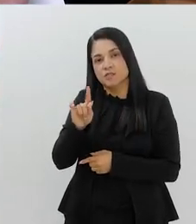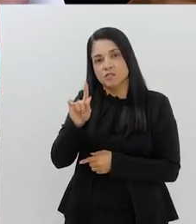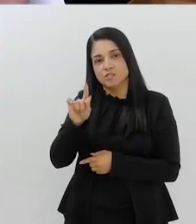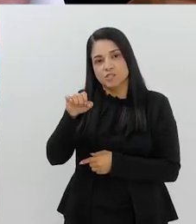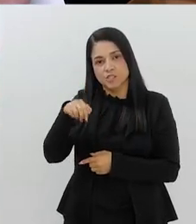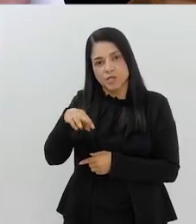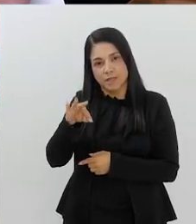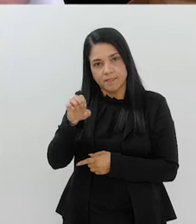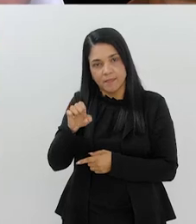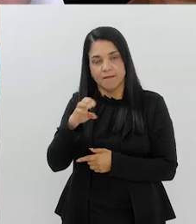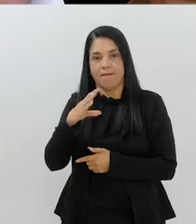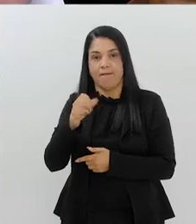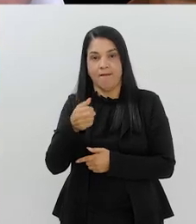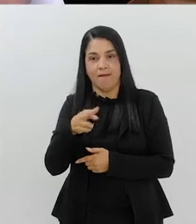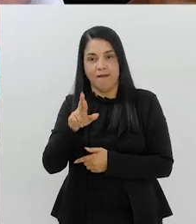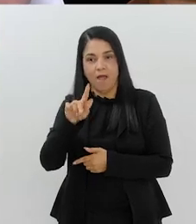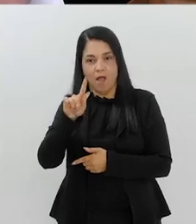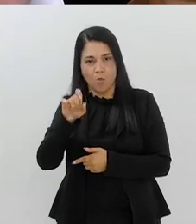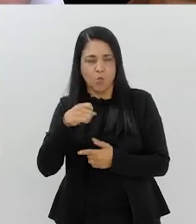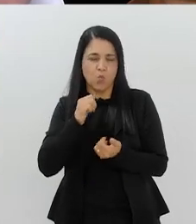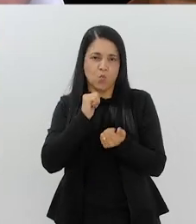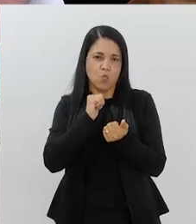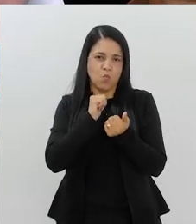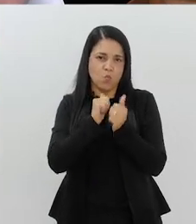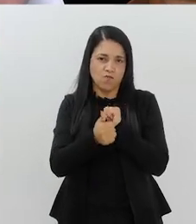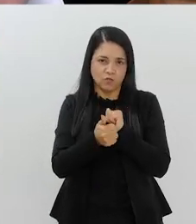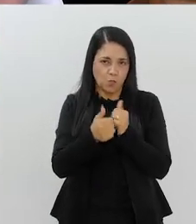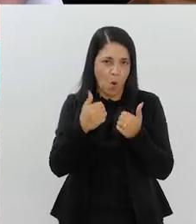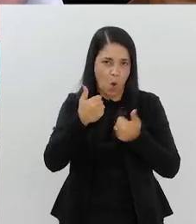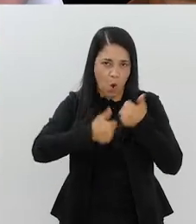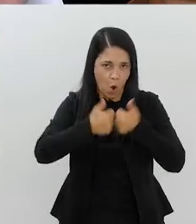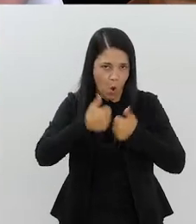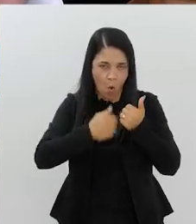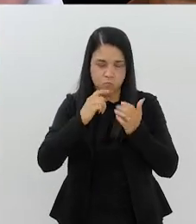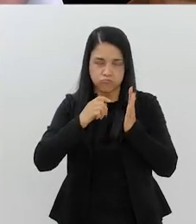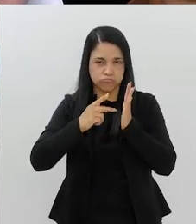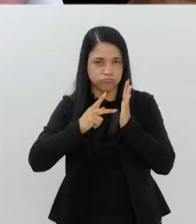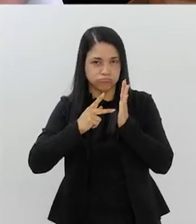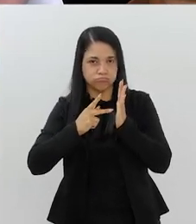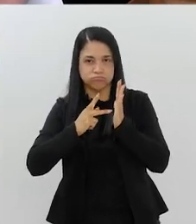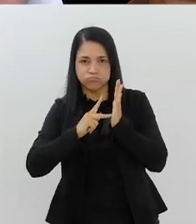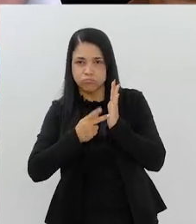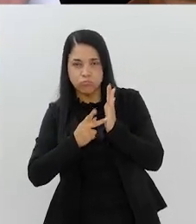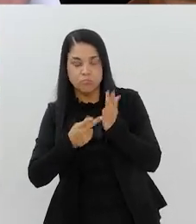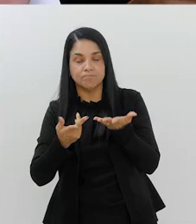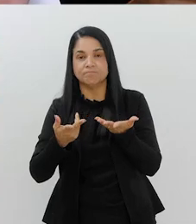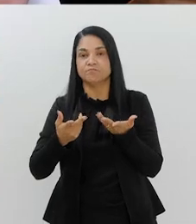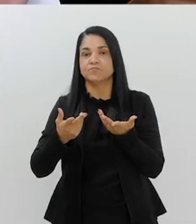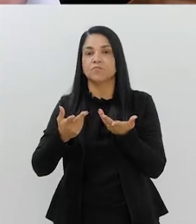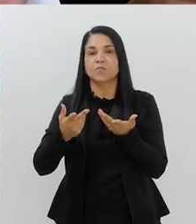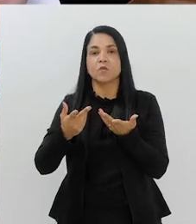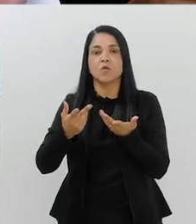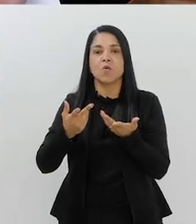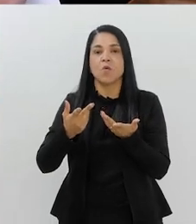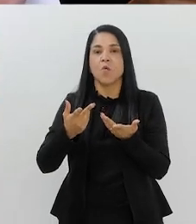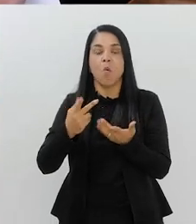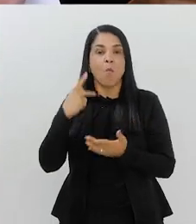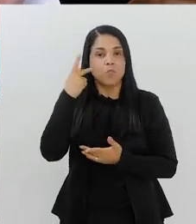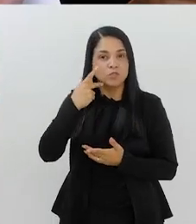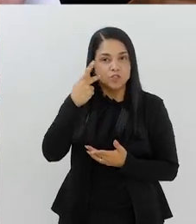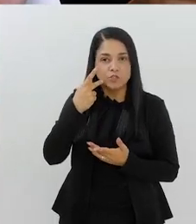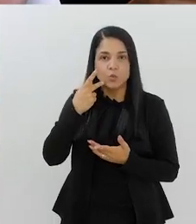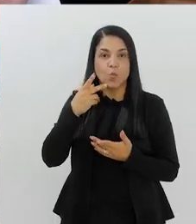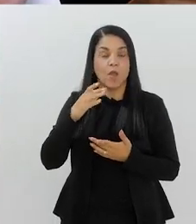estar em algum cargo, seja de clubes de futebol, seja político, não é uma profissão. Isso é apenas um cargo. Então,